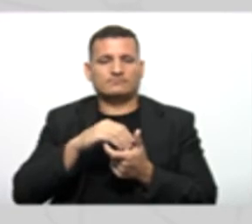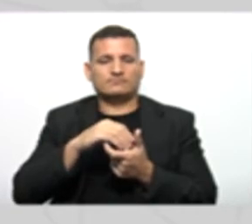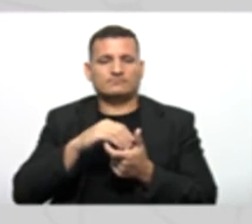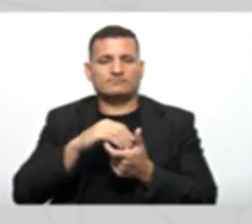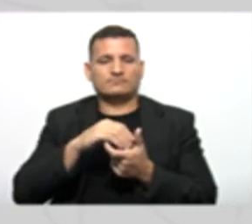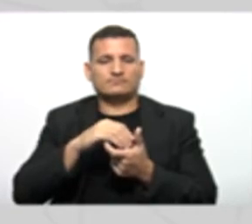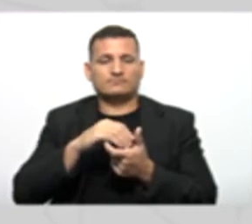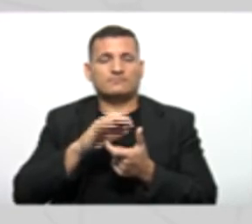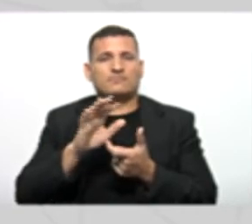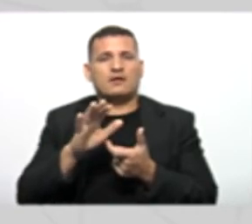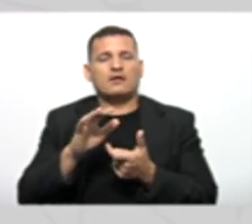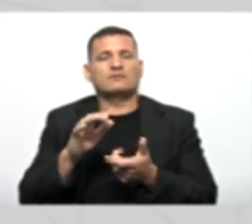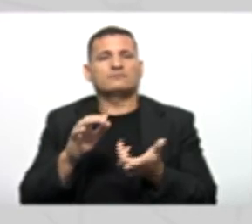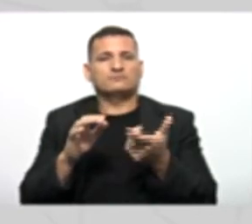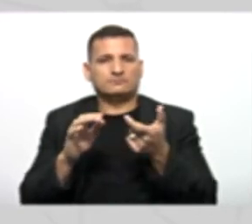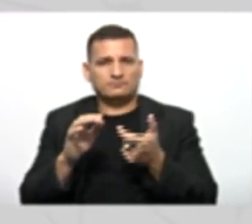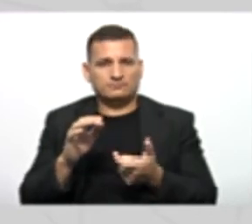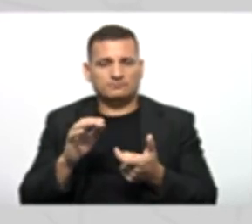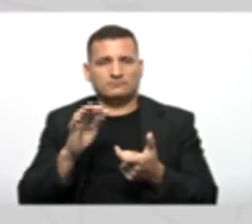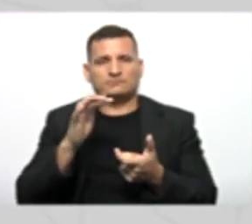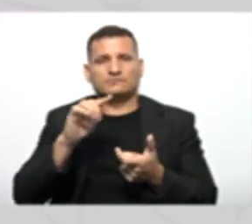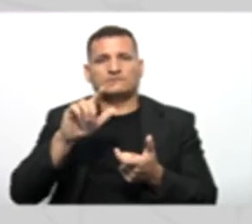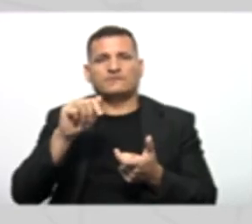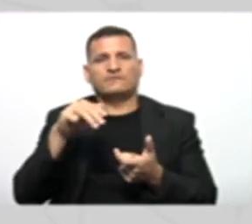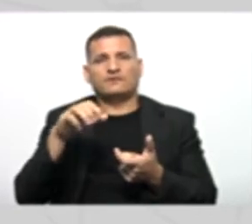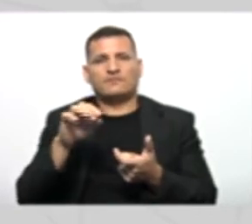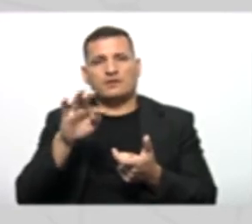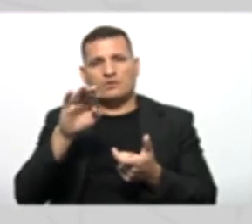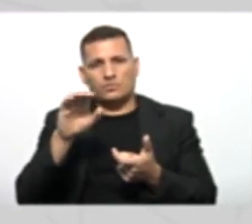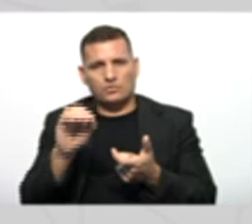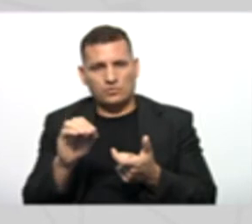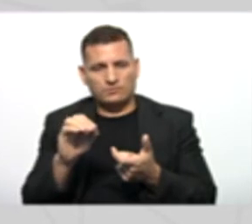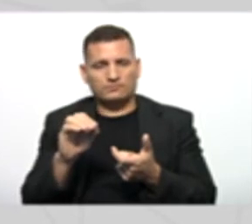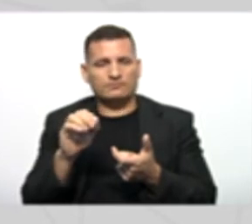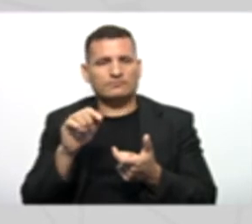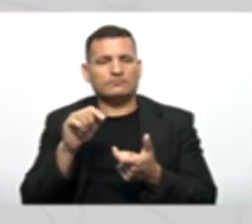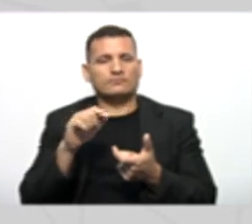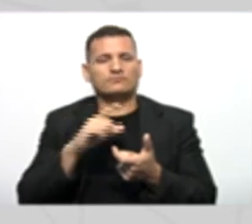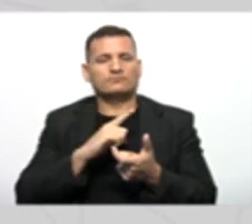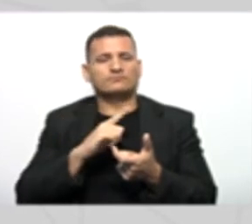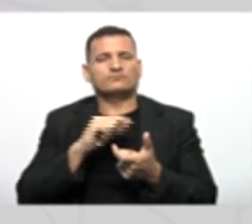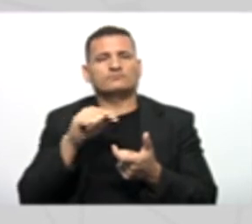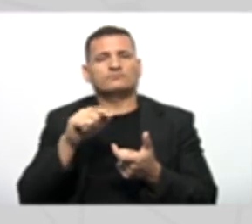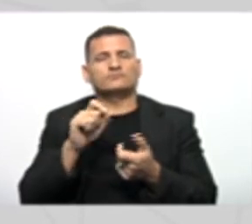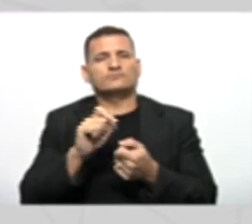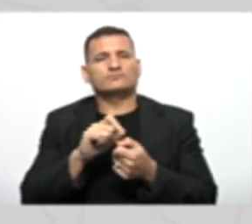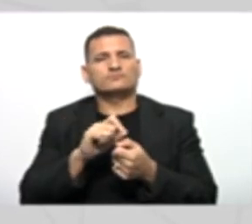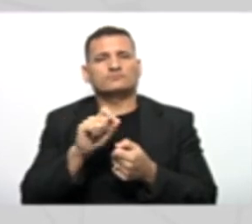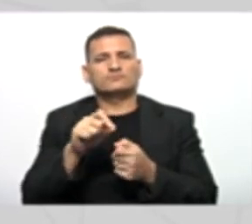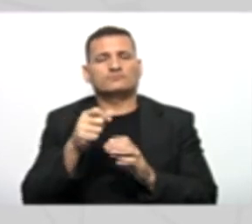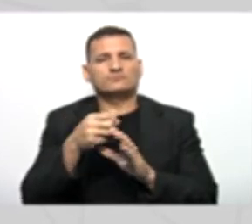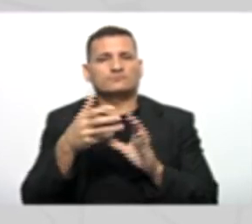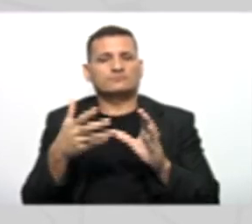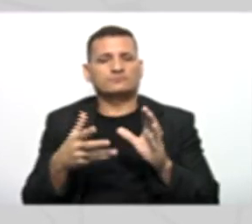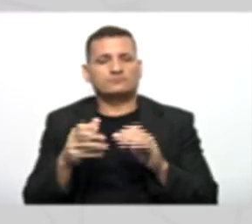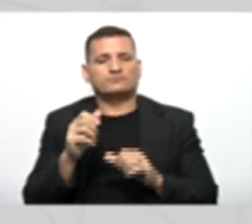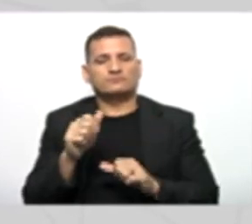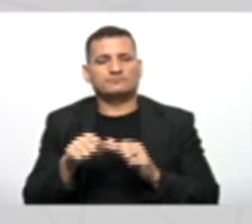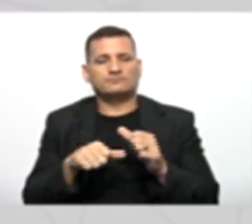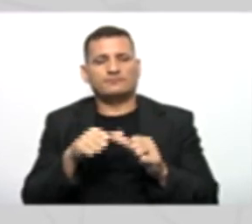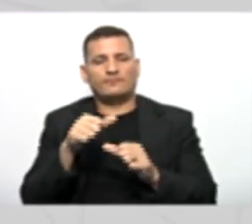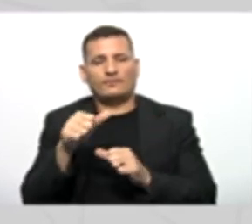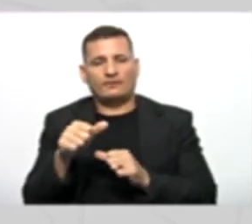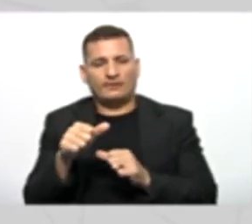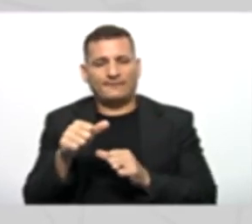Classe Flamengo Ela fez Uma modificação Dessas características Que ela herdou Da classe Pai Ela